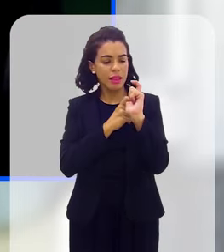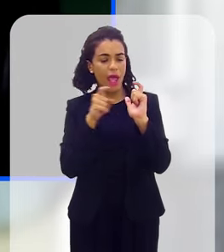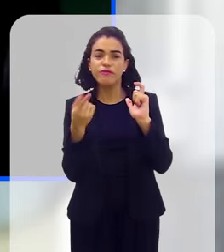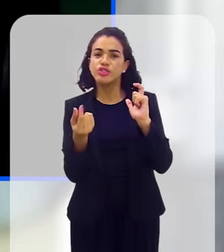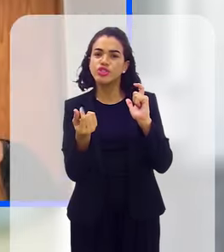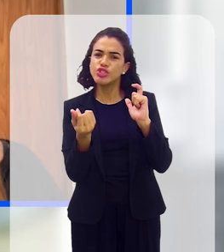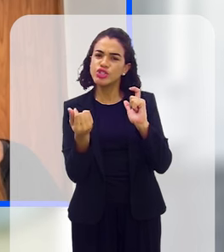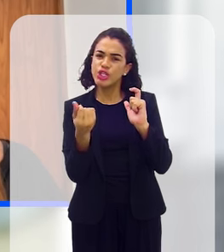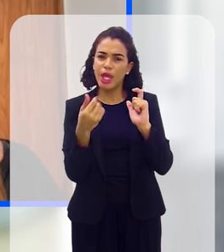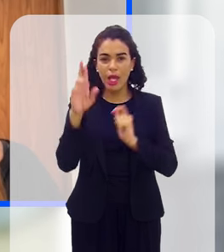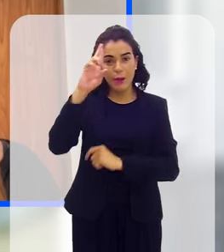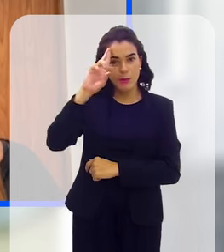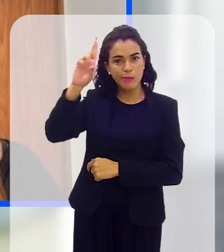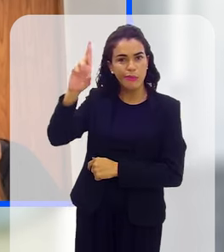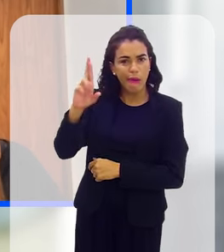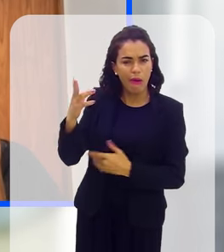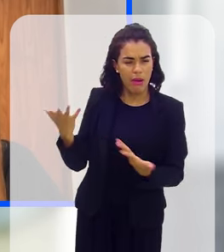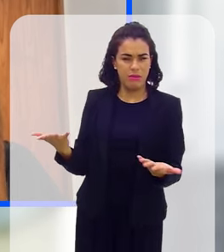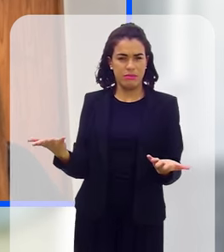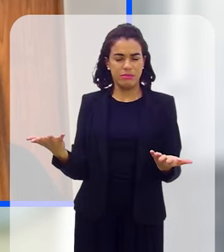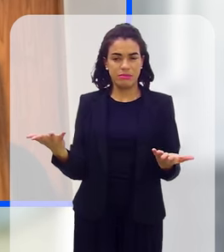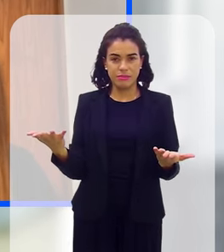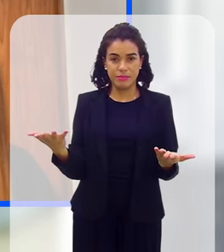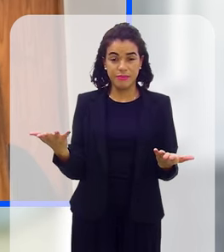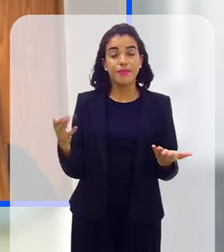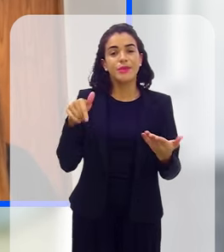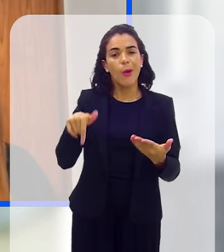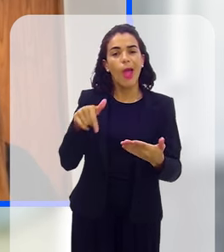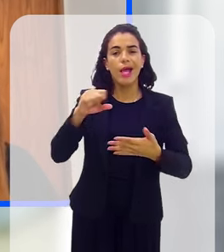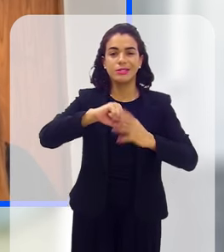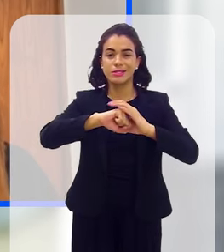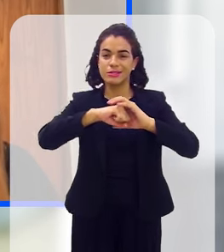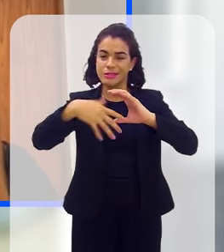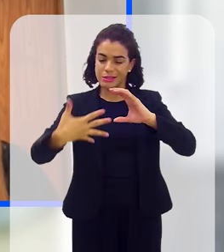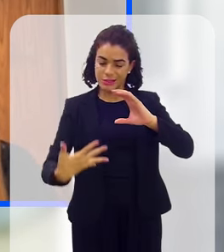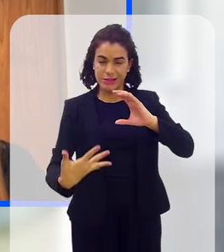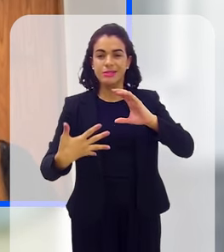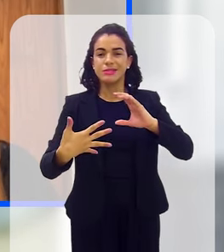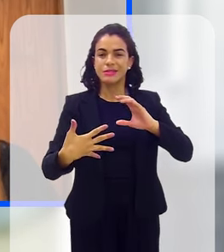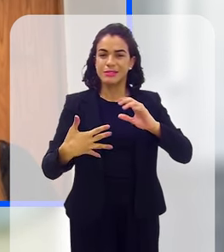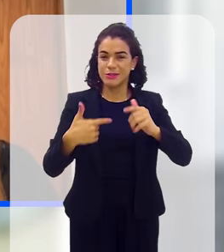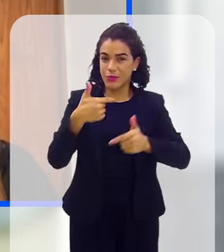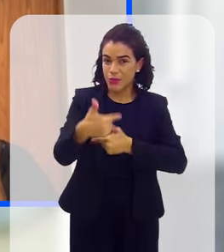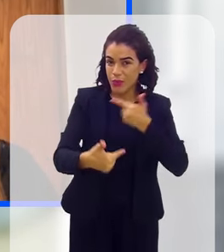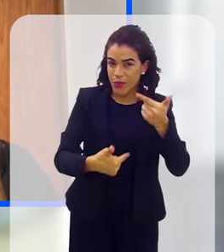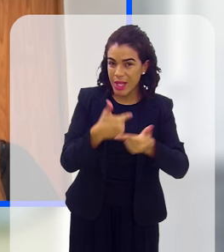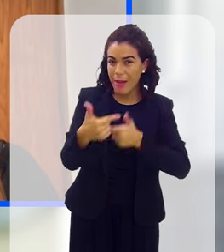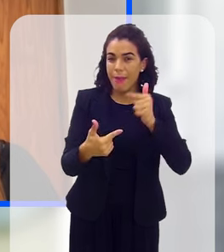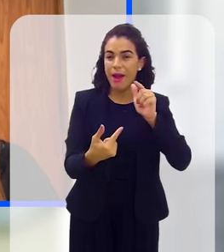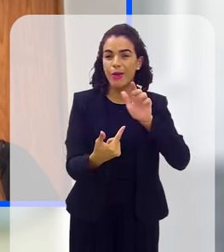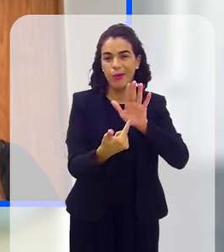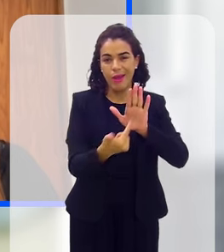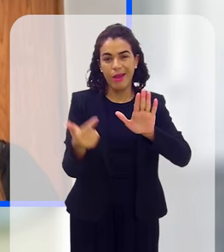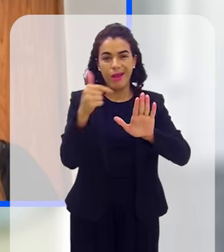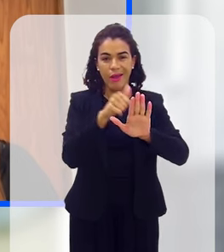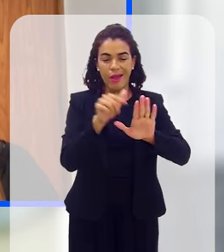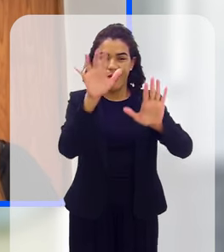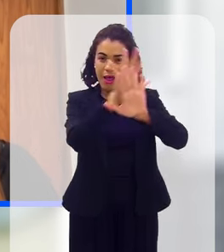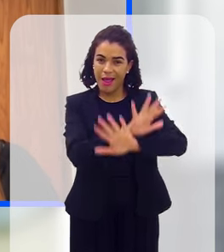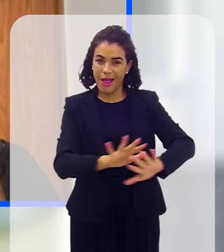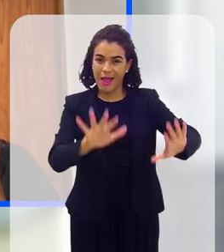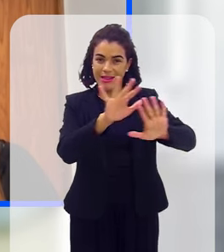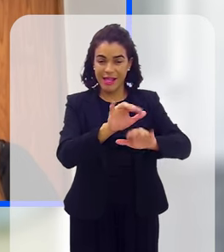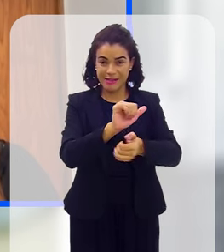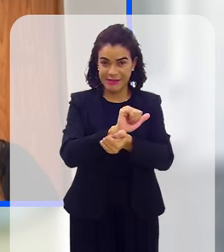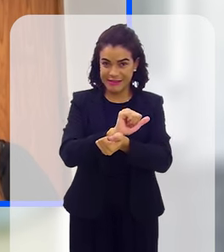patrão, né. Então, essas são as características do trabalho análogo ao de